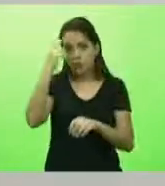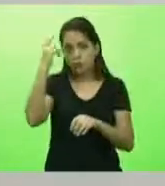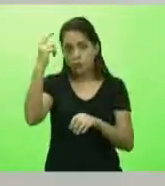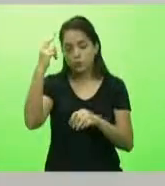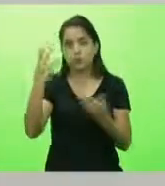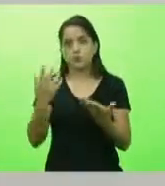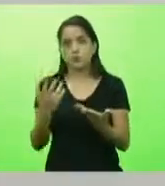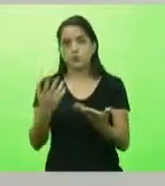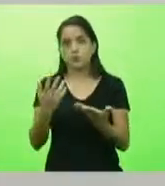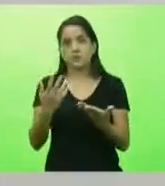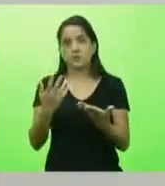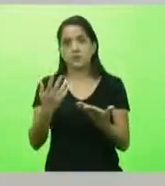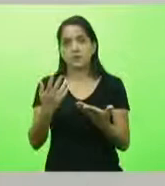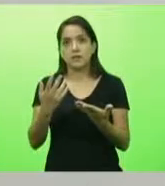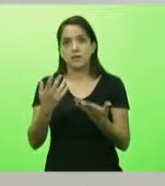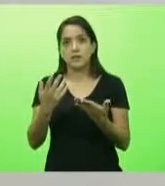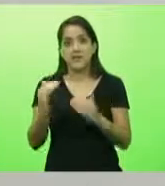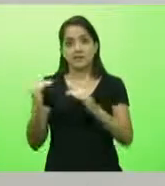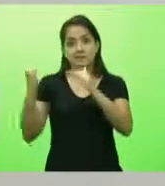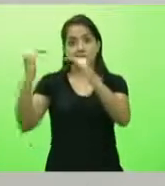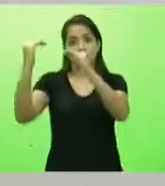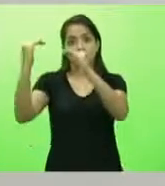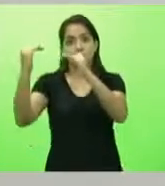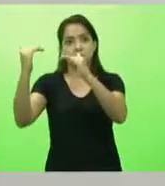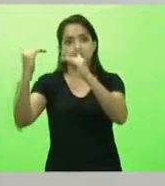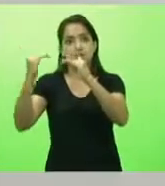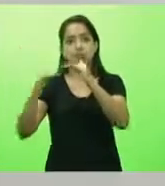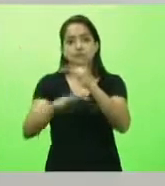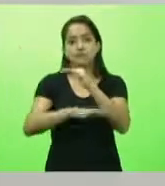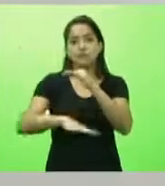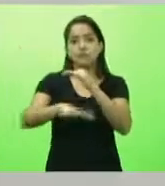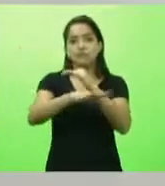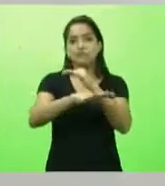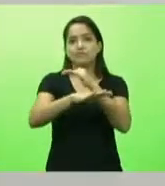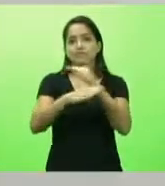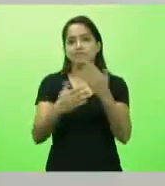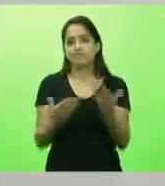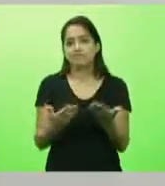detrimento da vontade de meia dúzia de pessoas.